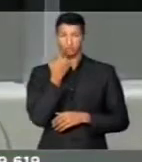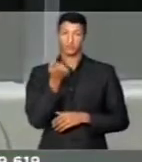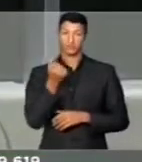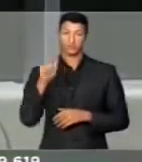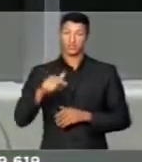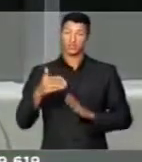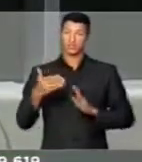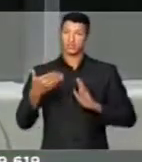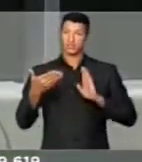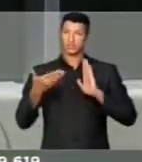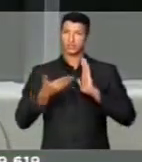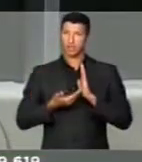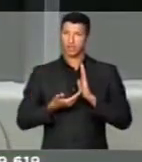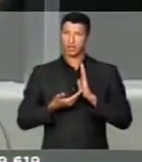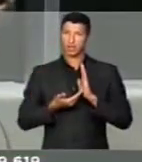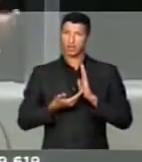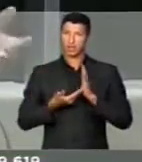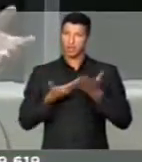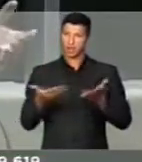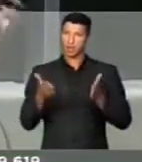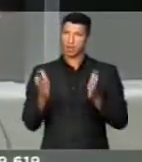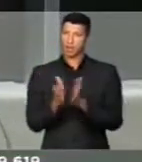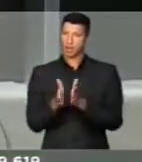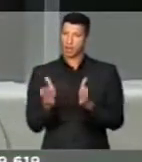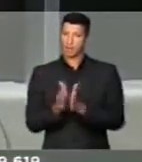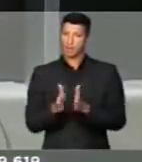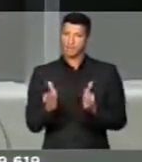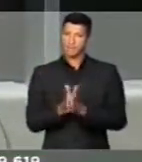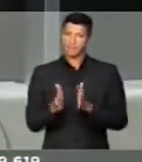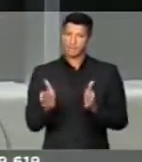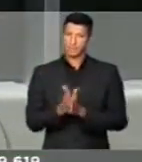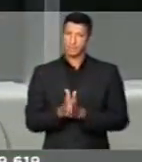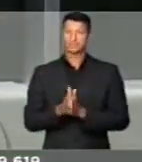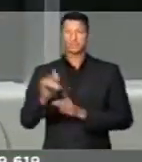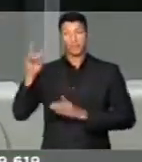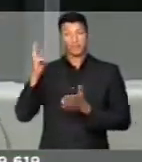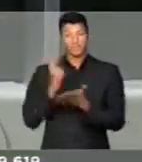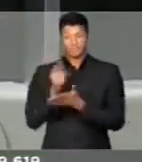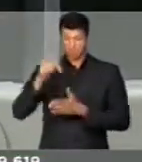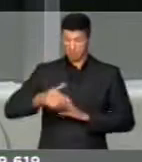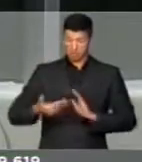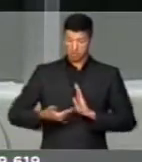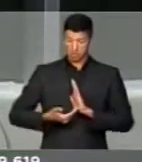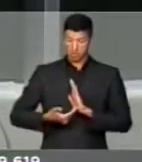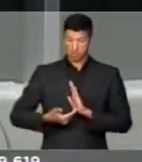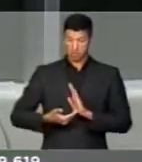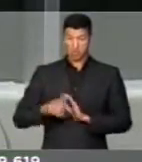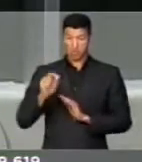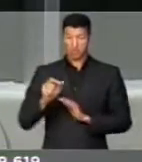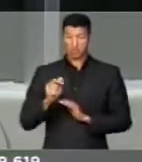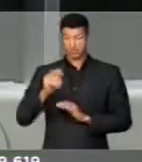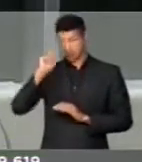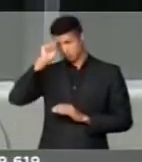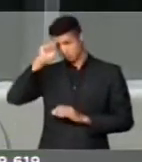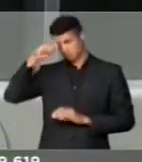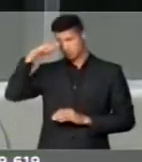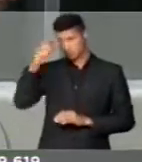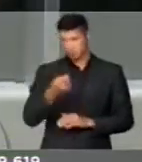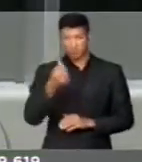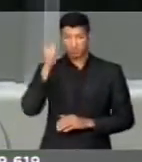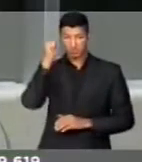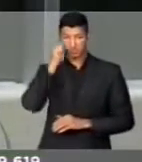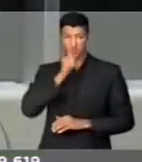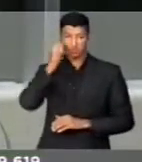esta casa que está batendo palma, esta casa que está homenageando as